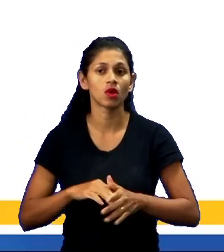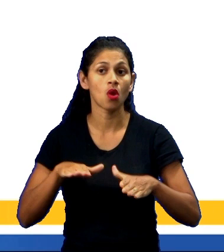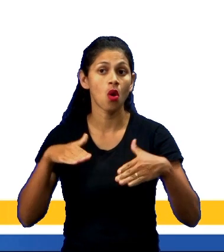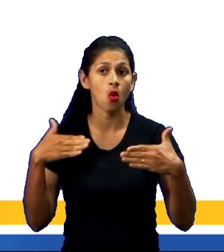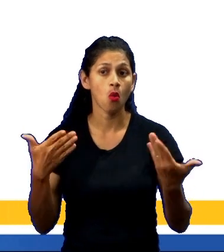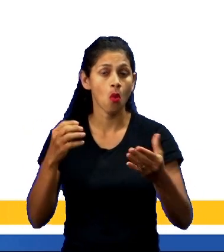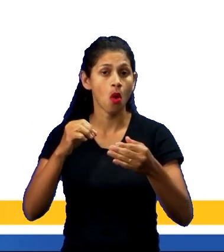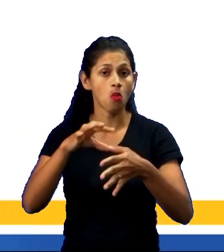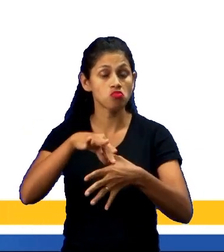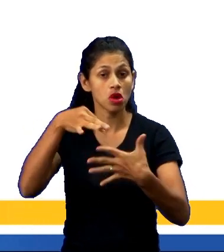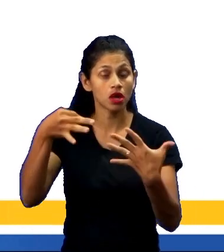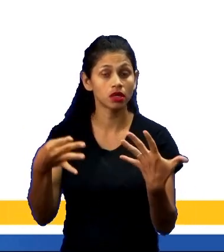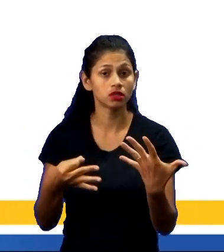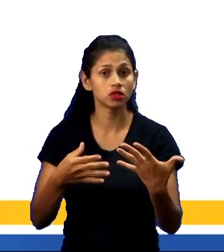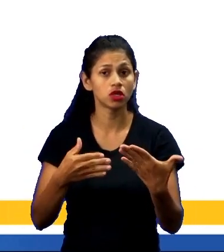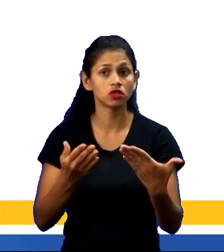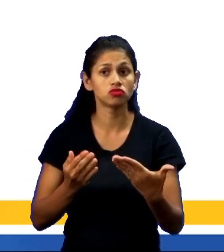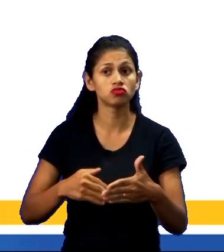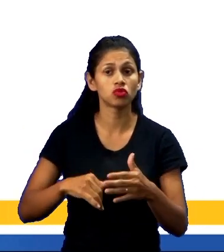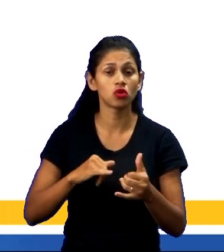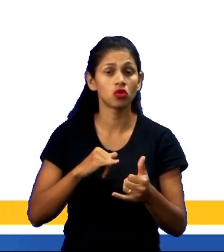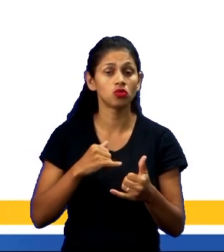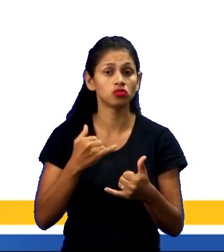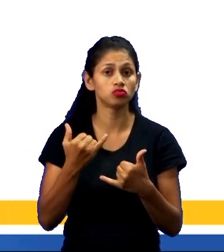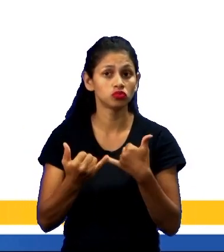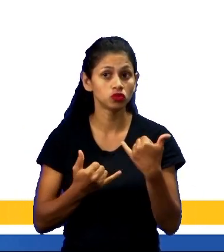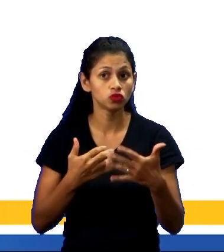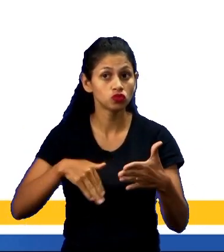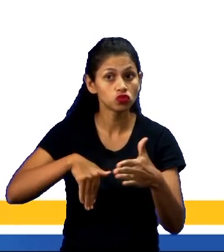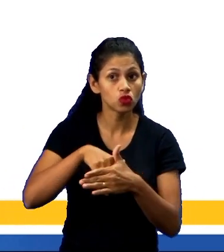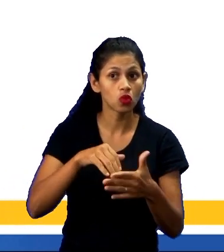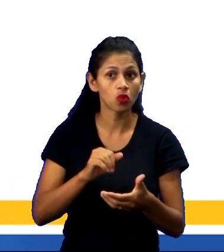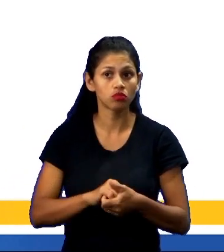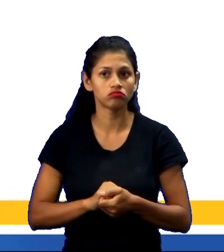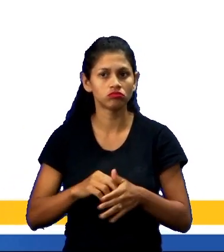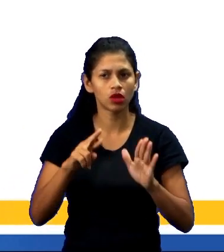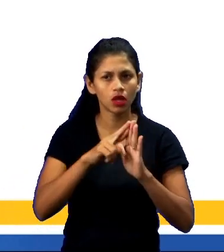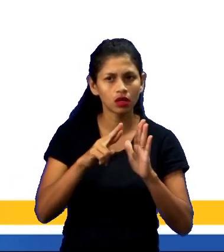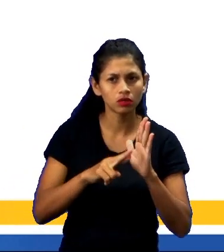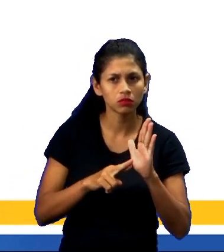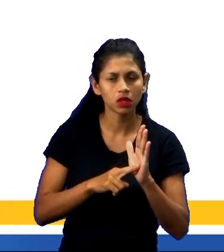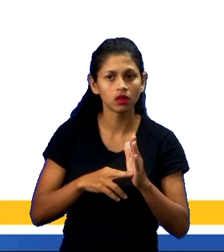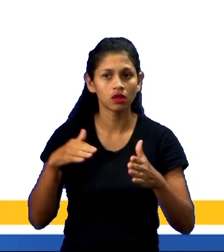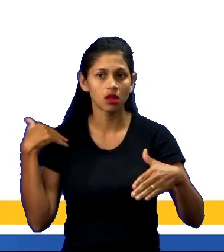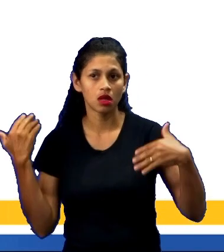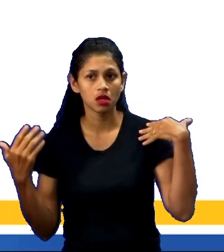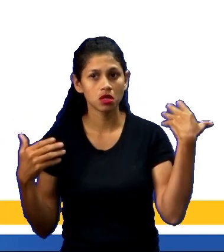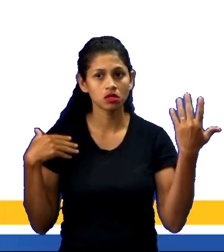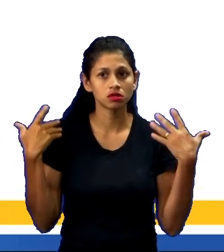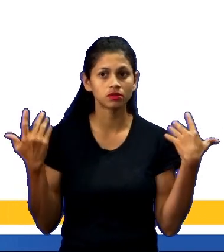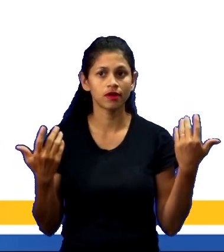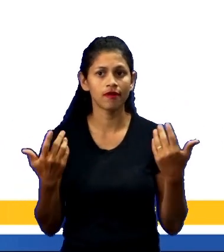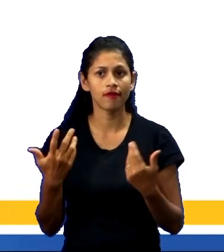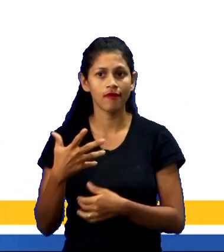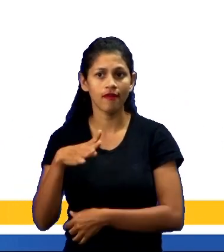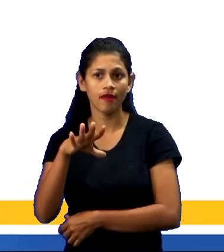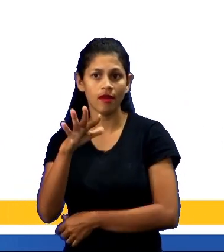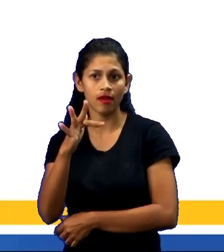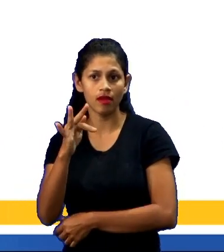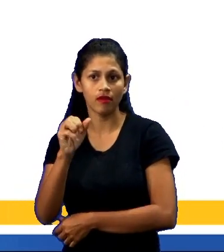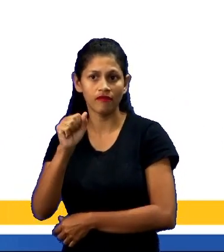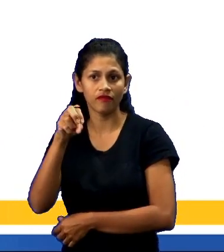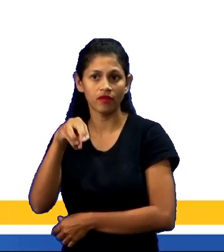qual era a característica do jogo, né? Temos alternativa a regulamentação e competição, lazer e diversão, fama e sucesso, de